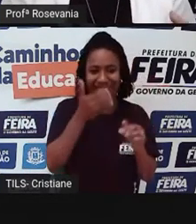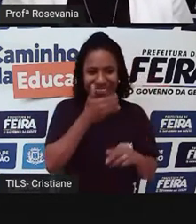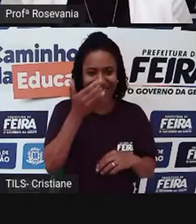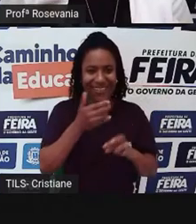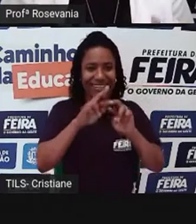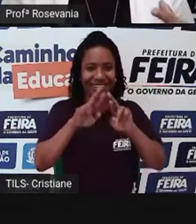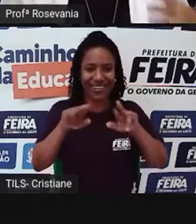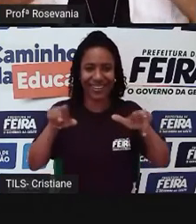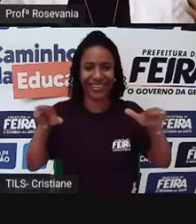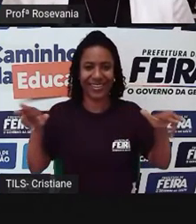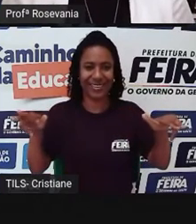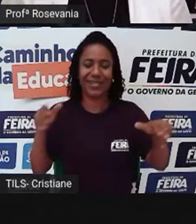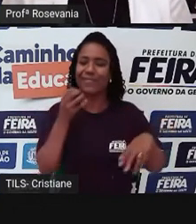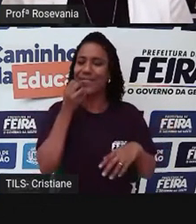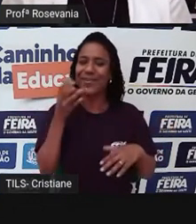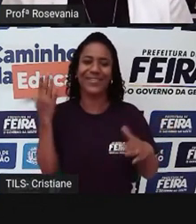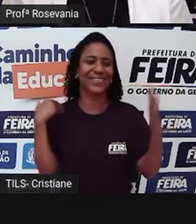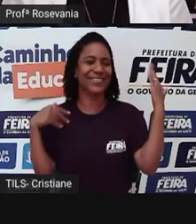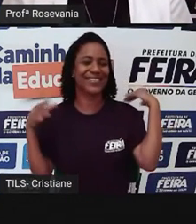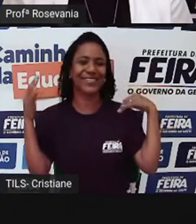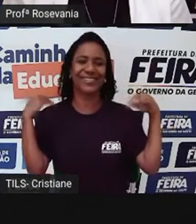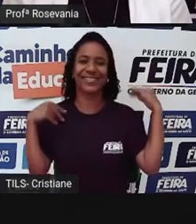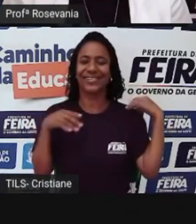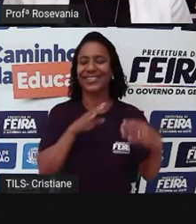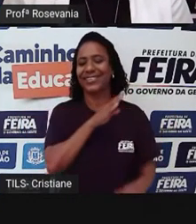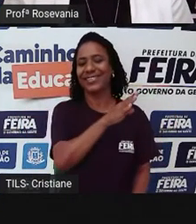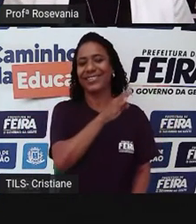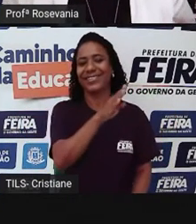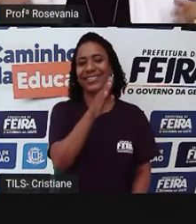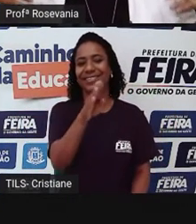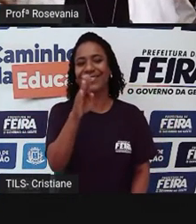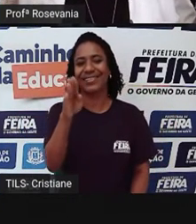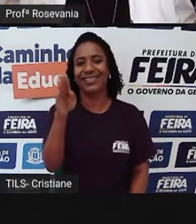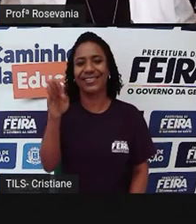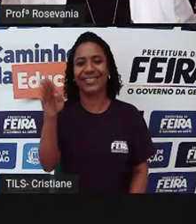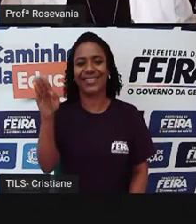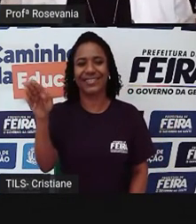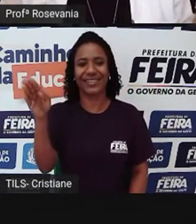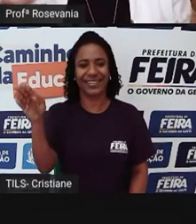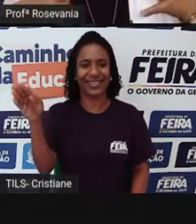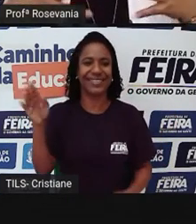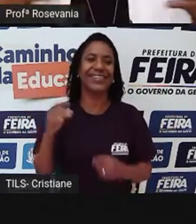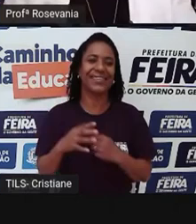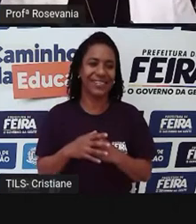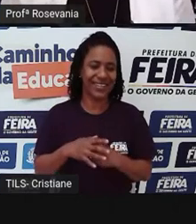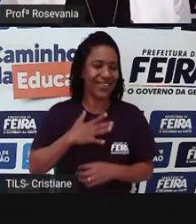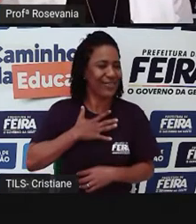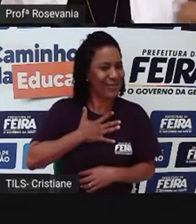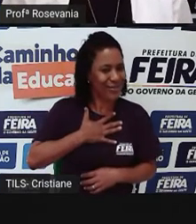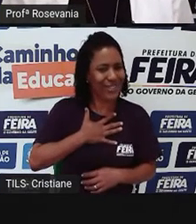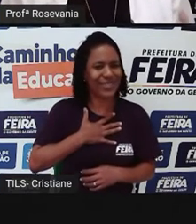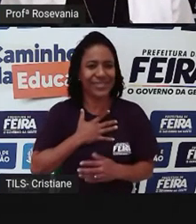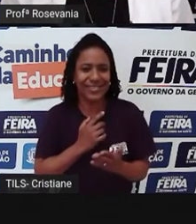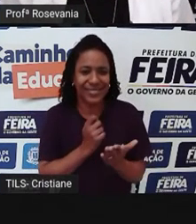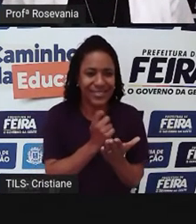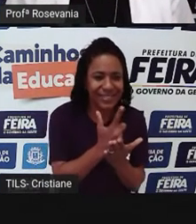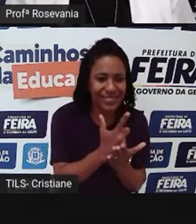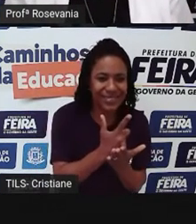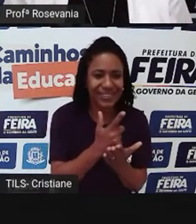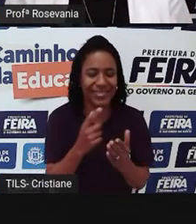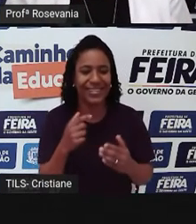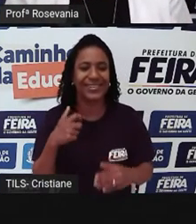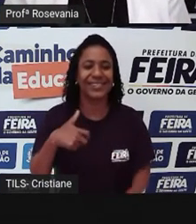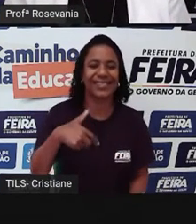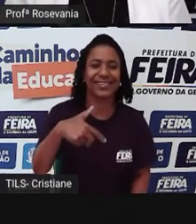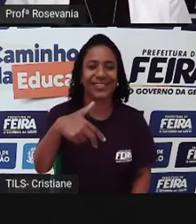e o barato da feira é exatamente você andar, você curtir ali aquele espaço, é um passeio,